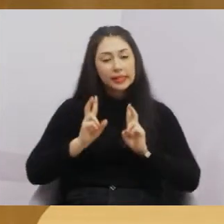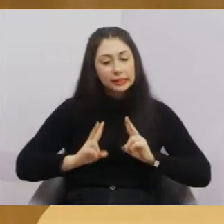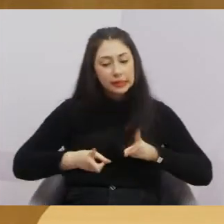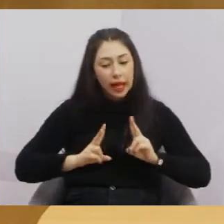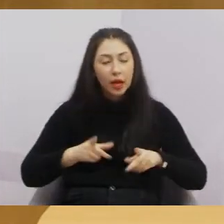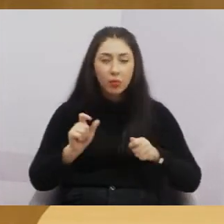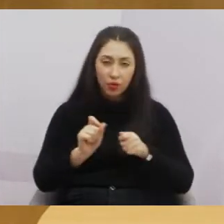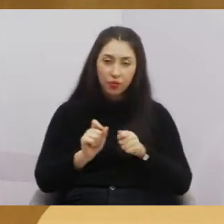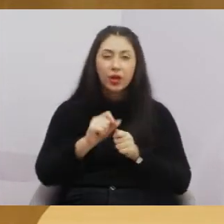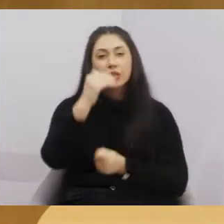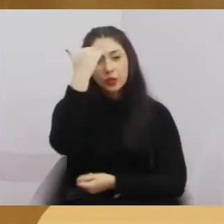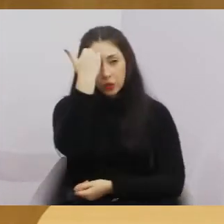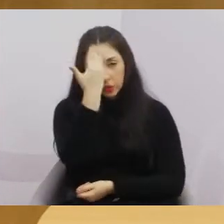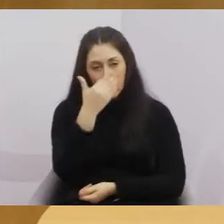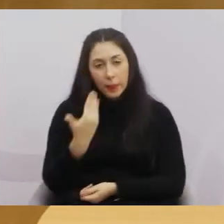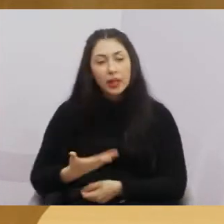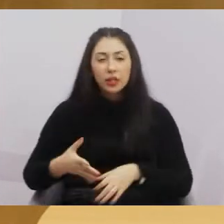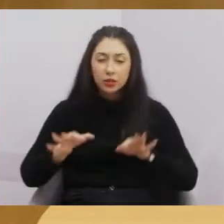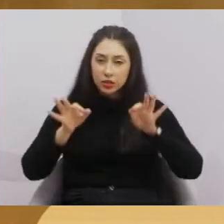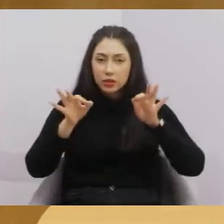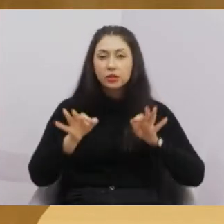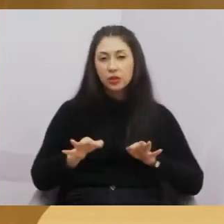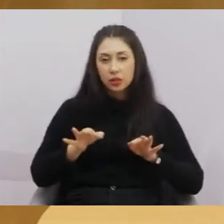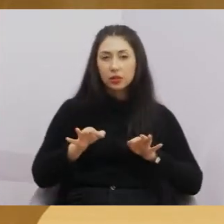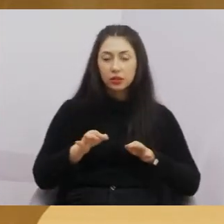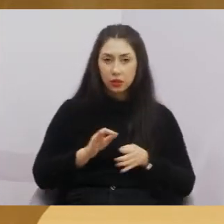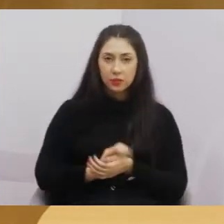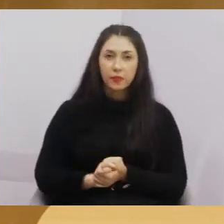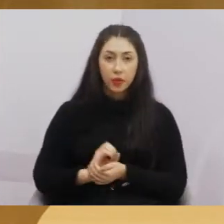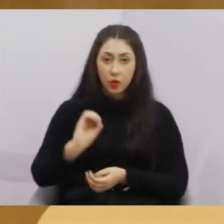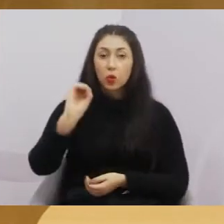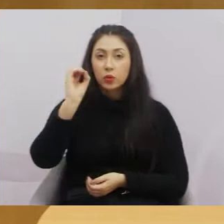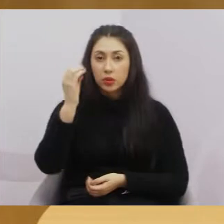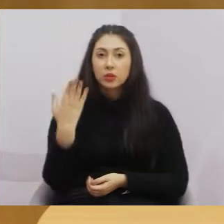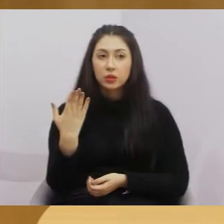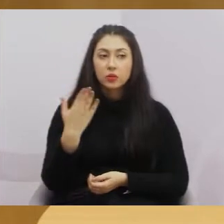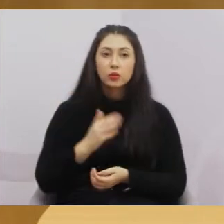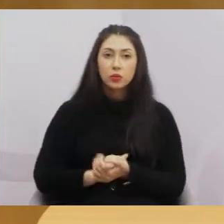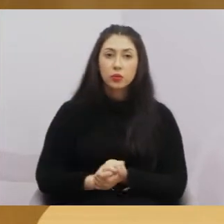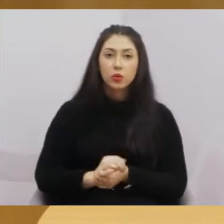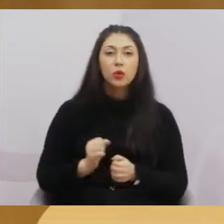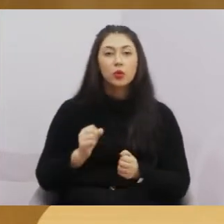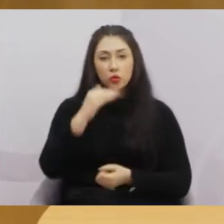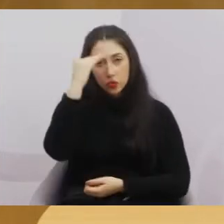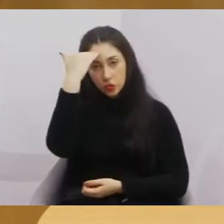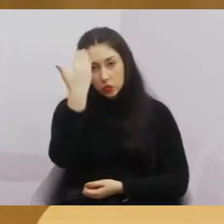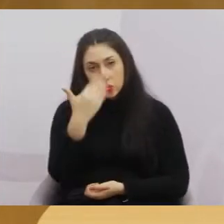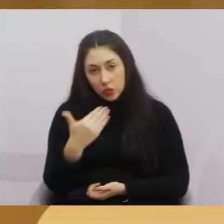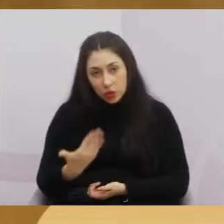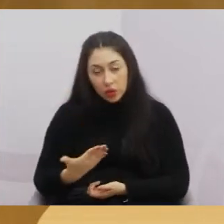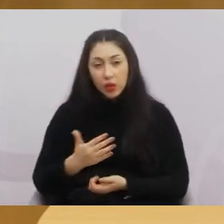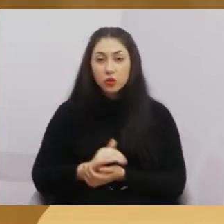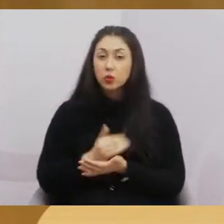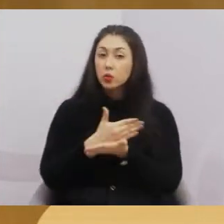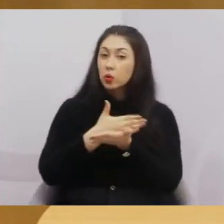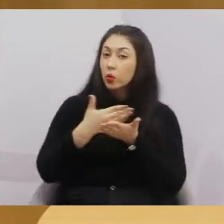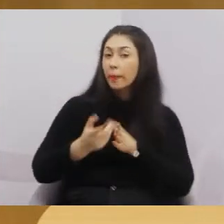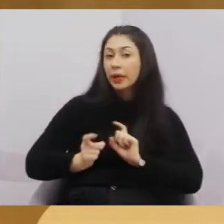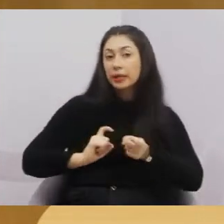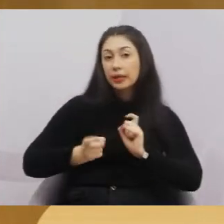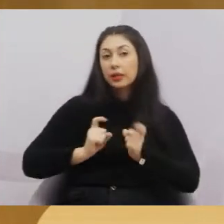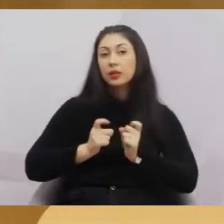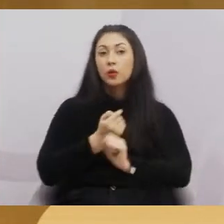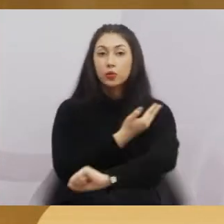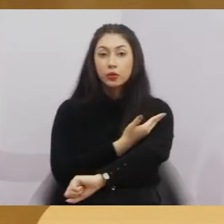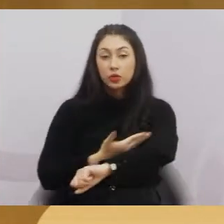previstas em seu calendário e que tem acontecido através de solenidade na parte inicial da sessão